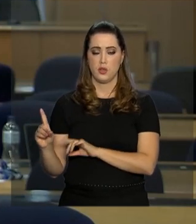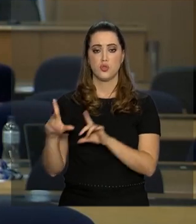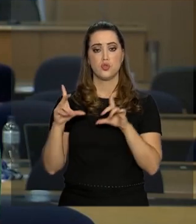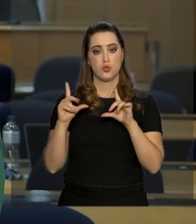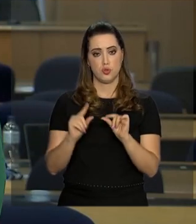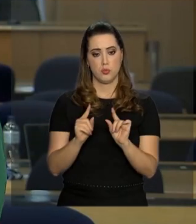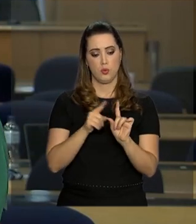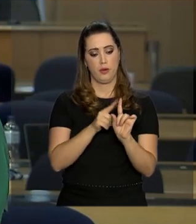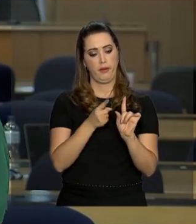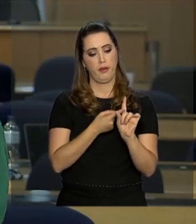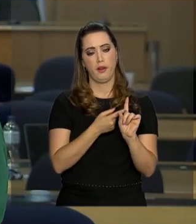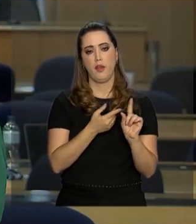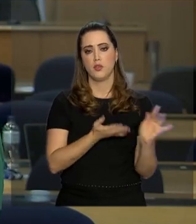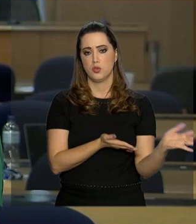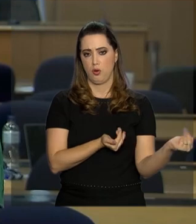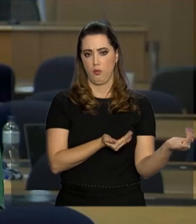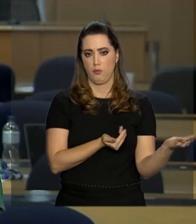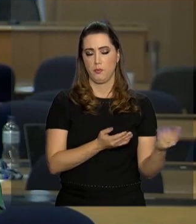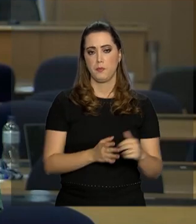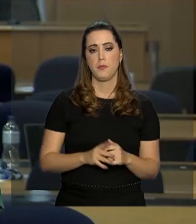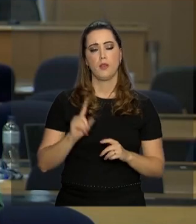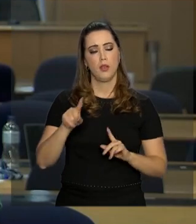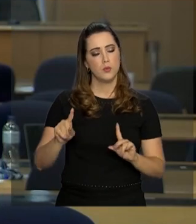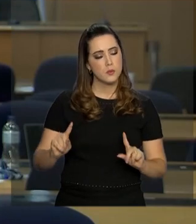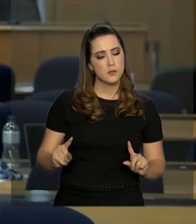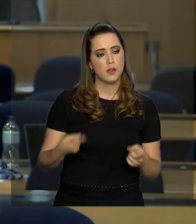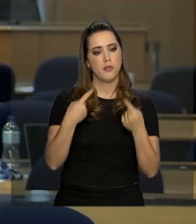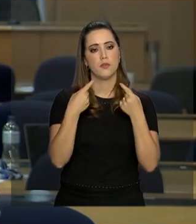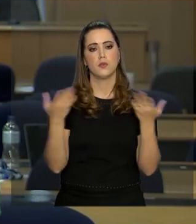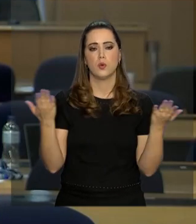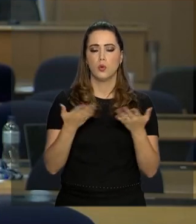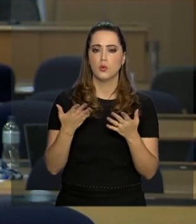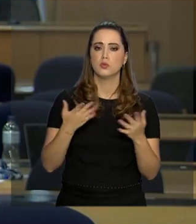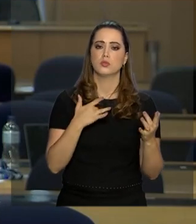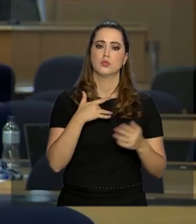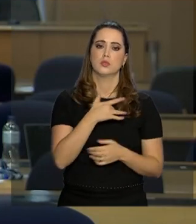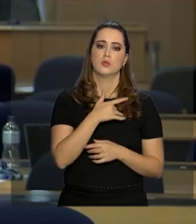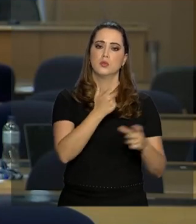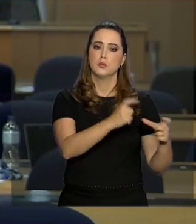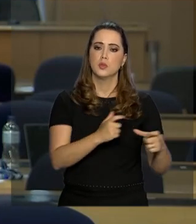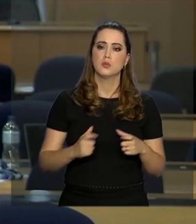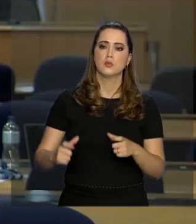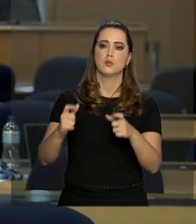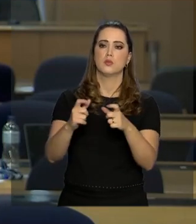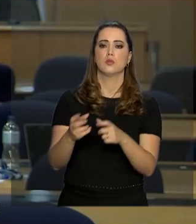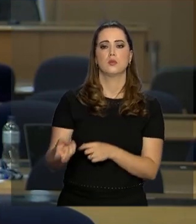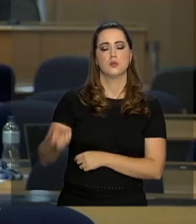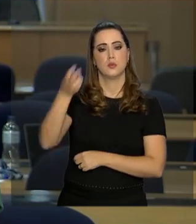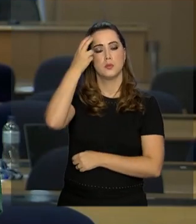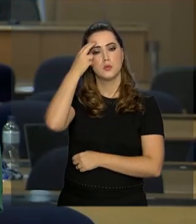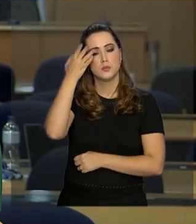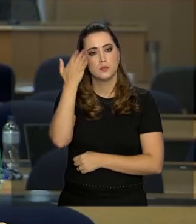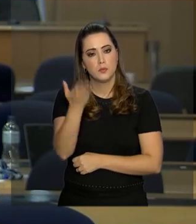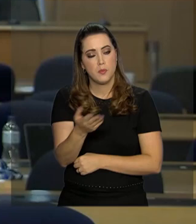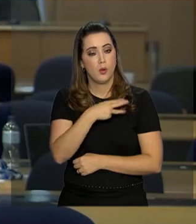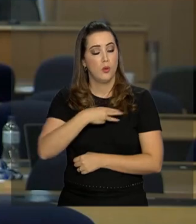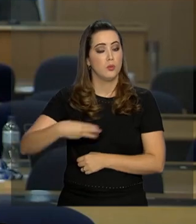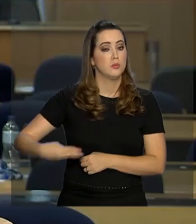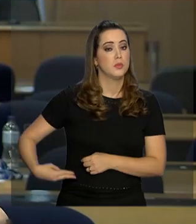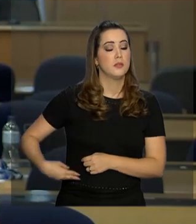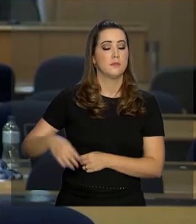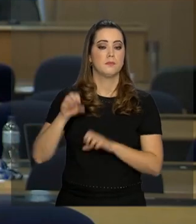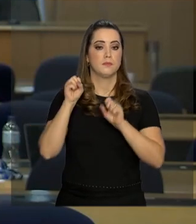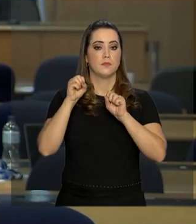explicou então que esse é um desafio não só de saúde, é um desafio regional e cultural O ministro da